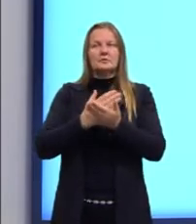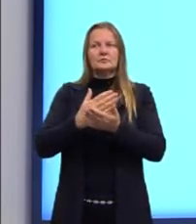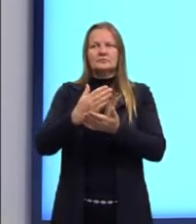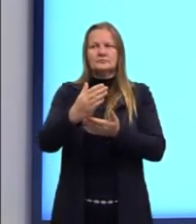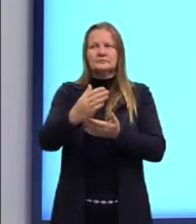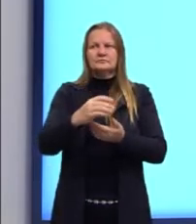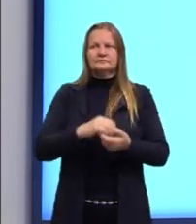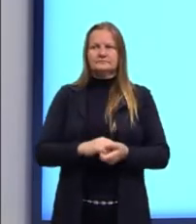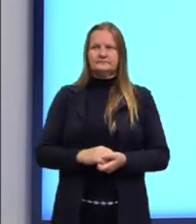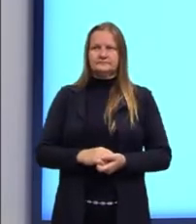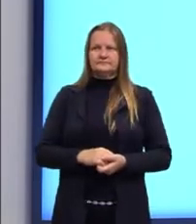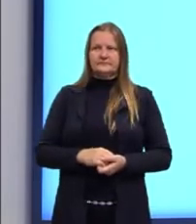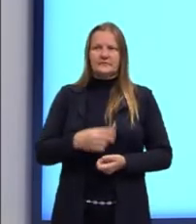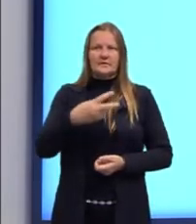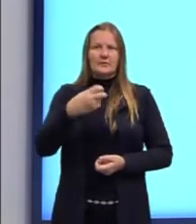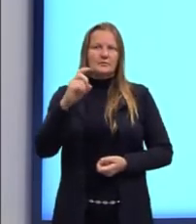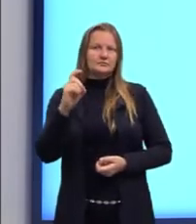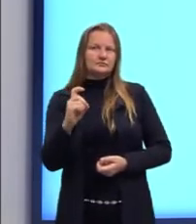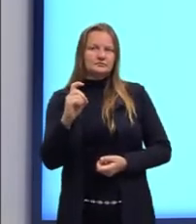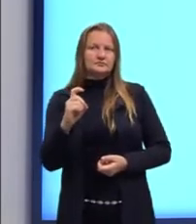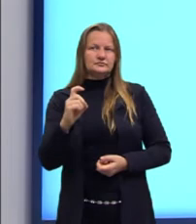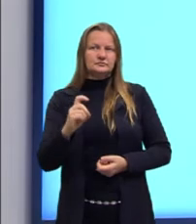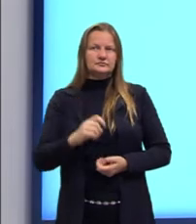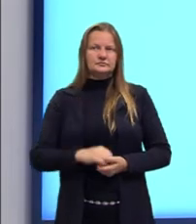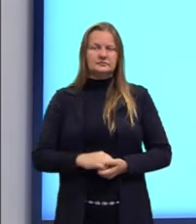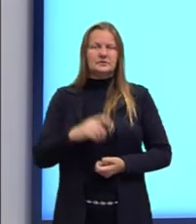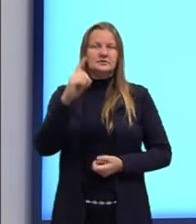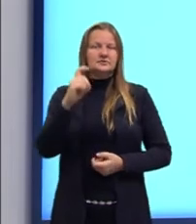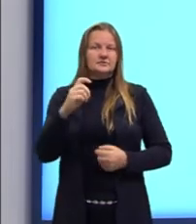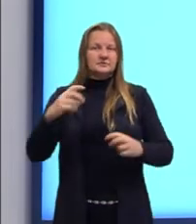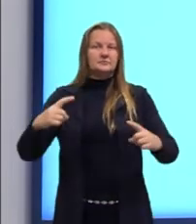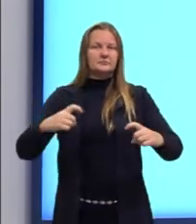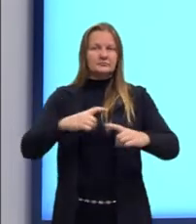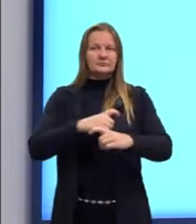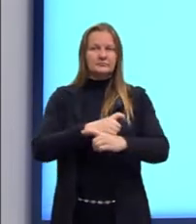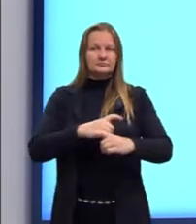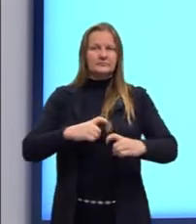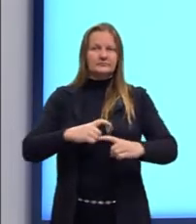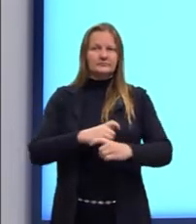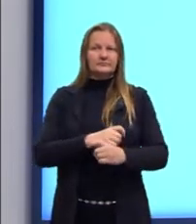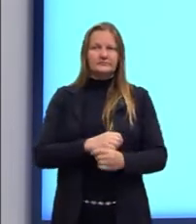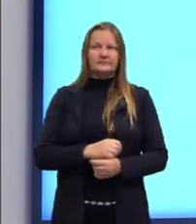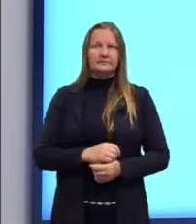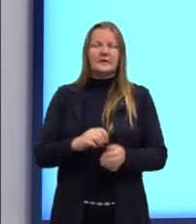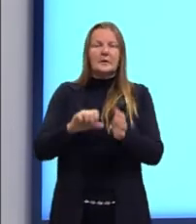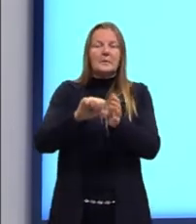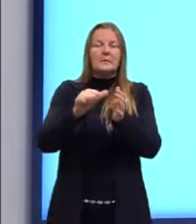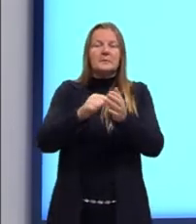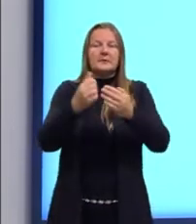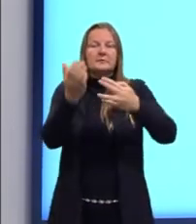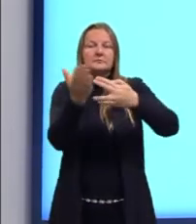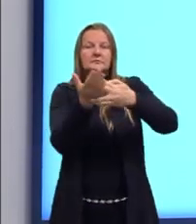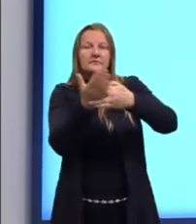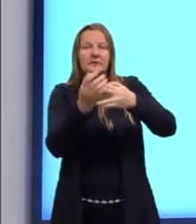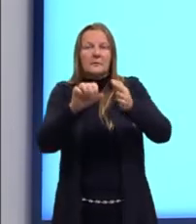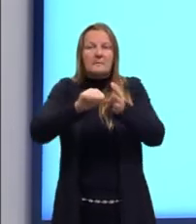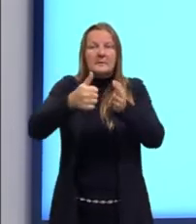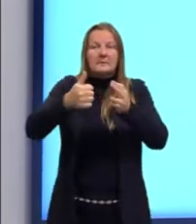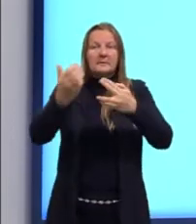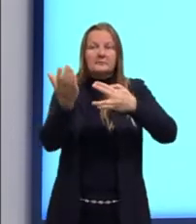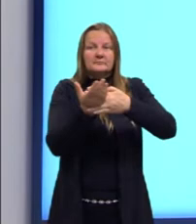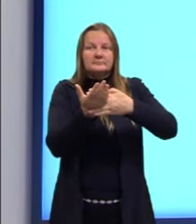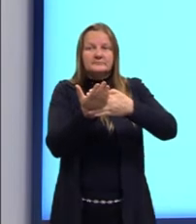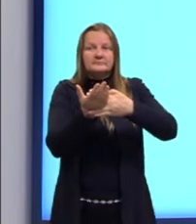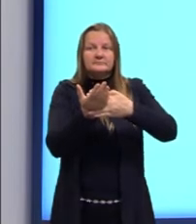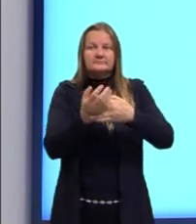Então a F de 0 é X, as X bactérias. Agora, no primeiro intervalo, né, após esse